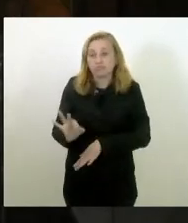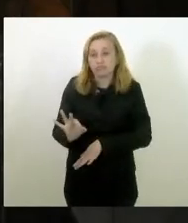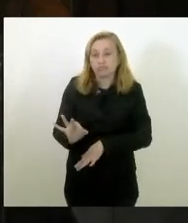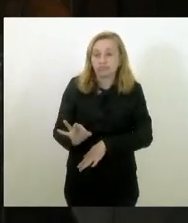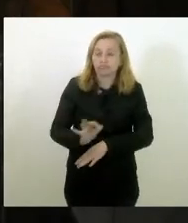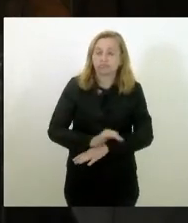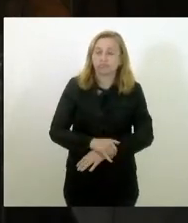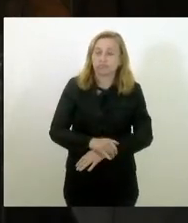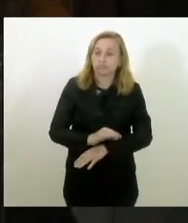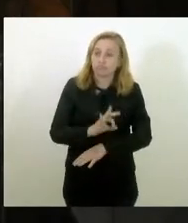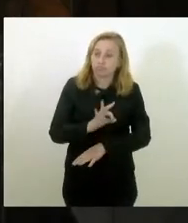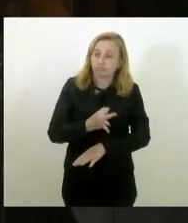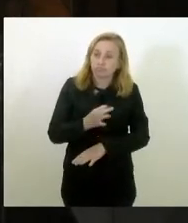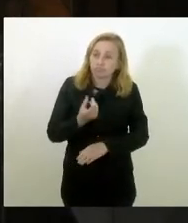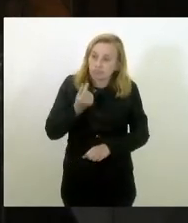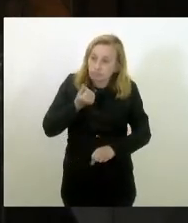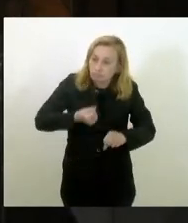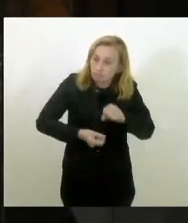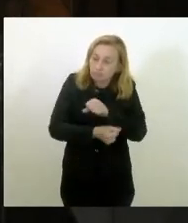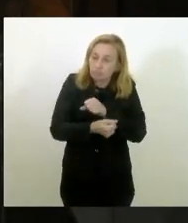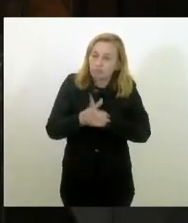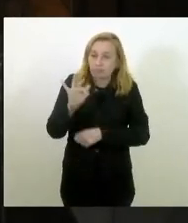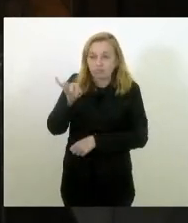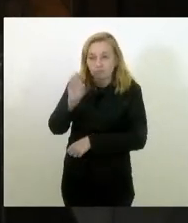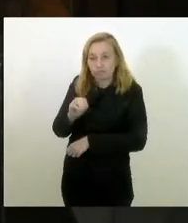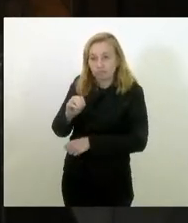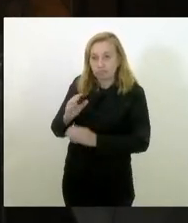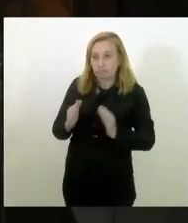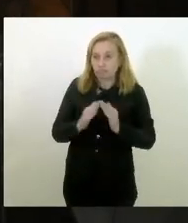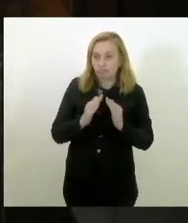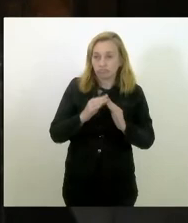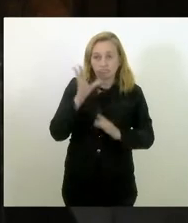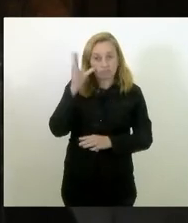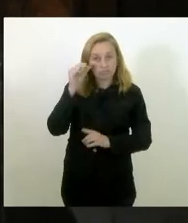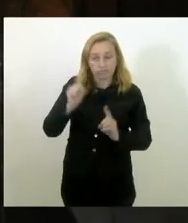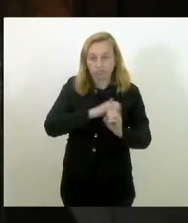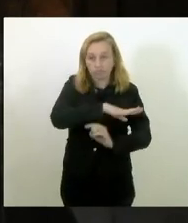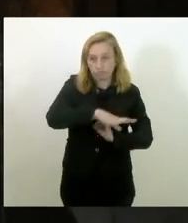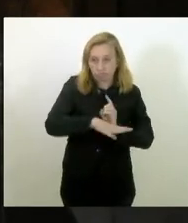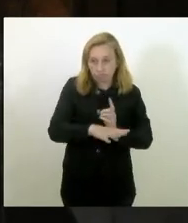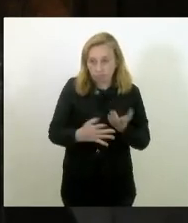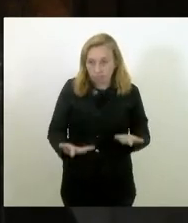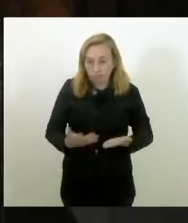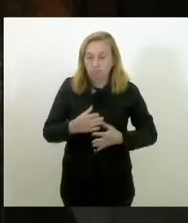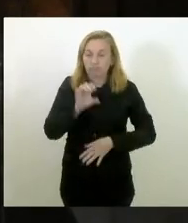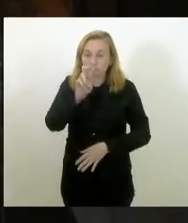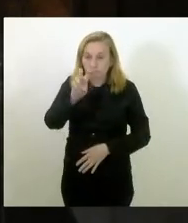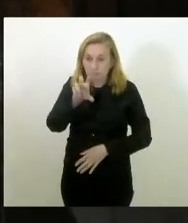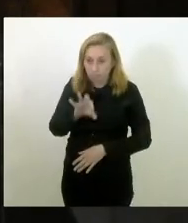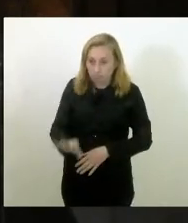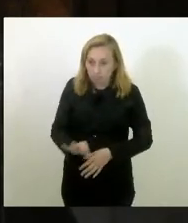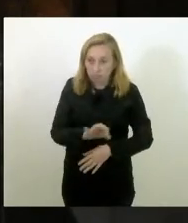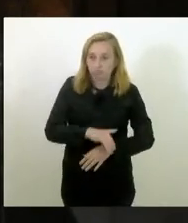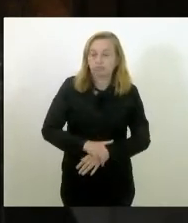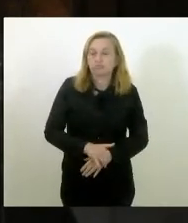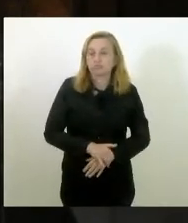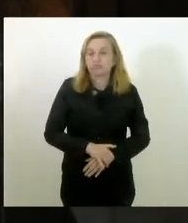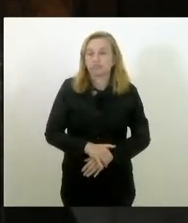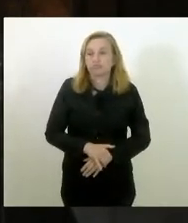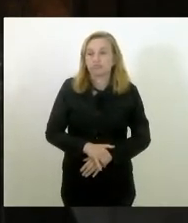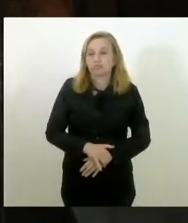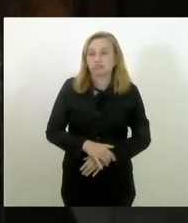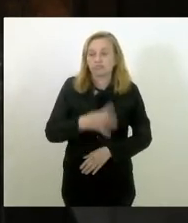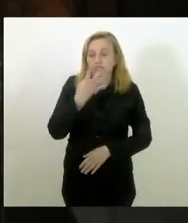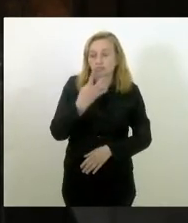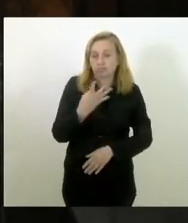de investimento do Fundo de Habitação de Interesse Social. 5% na ordem de